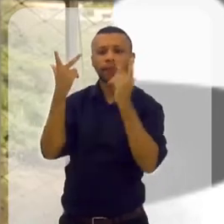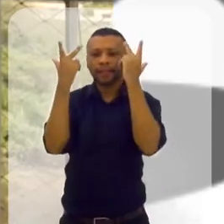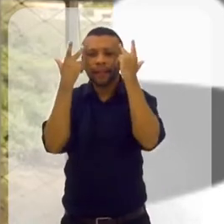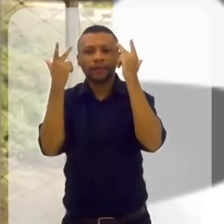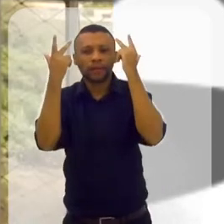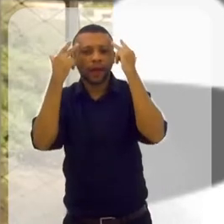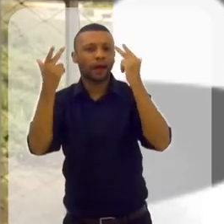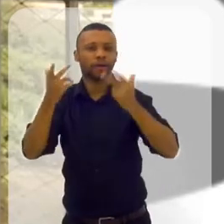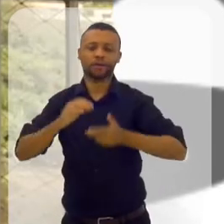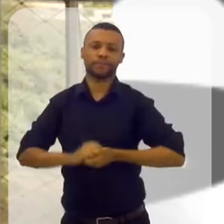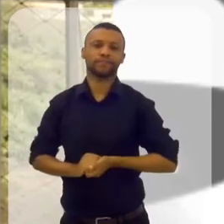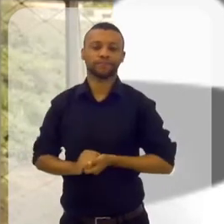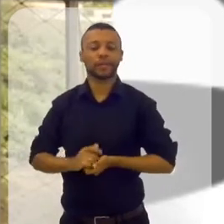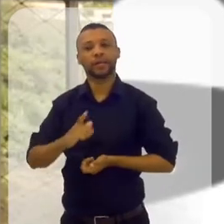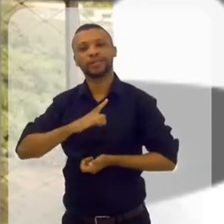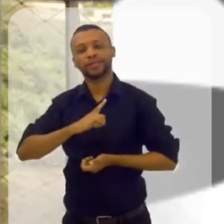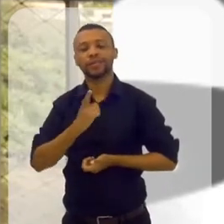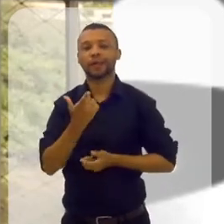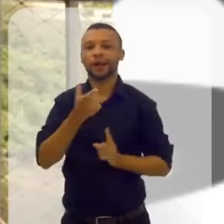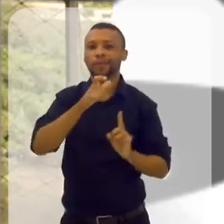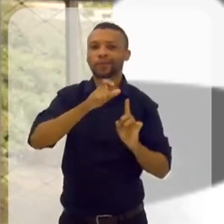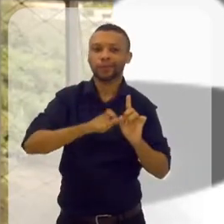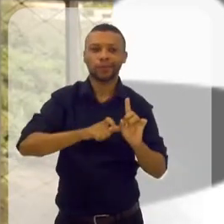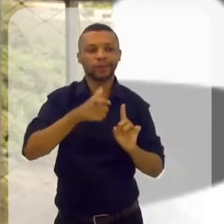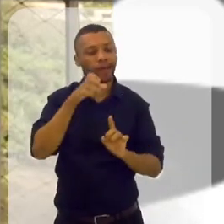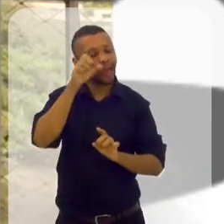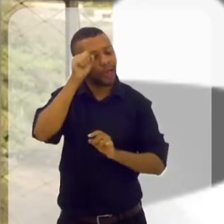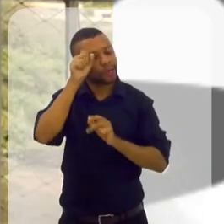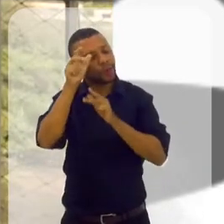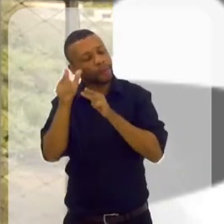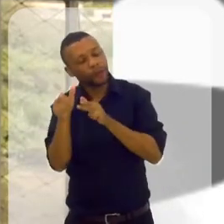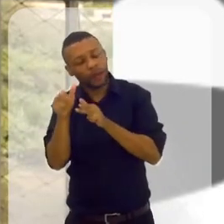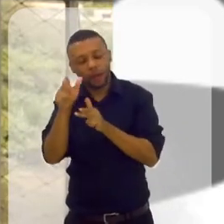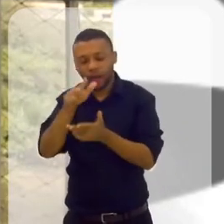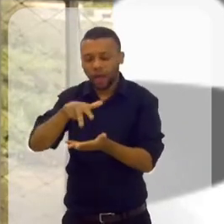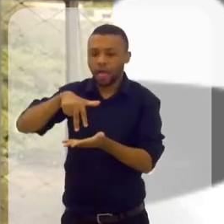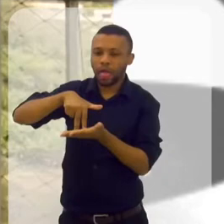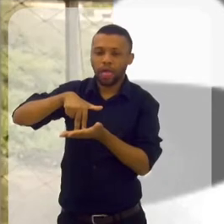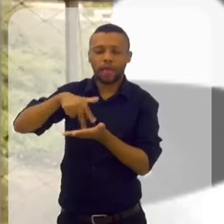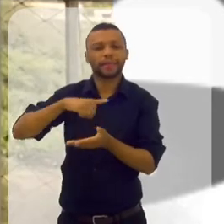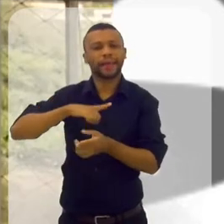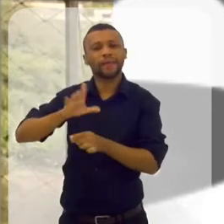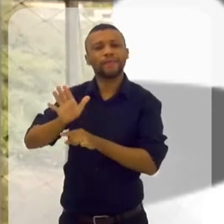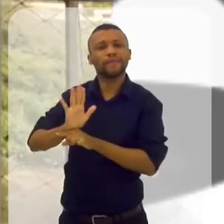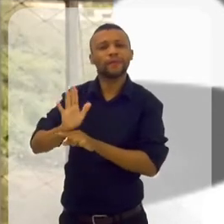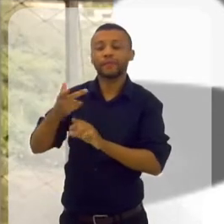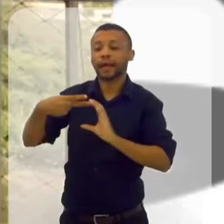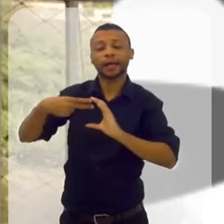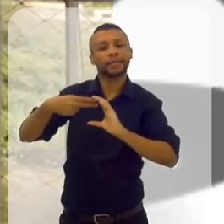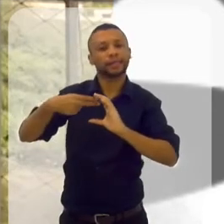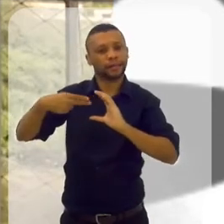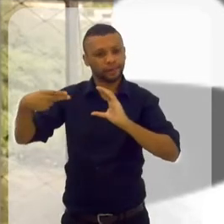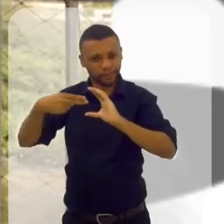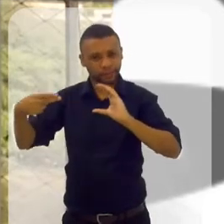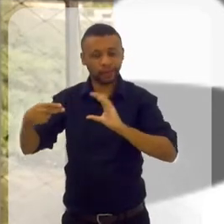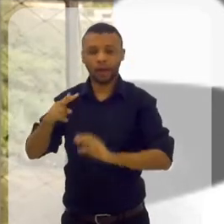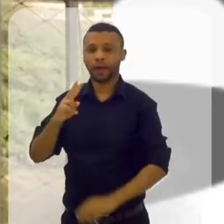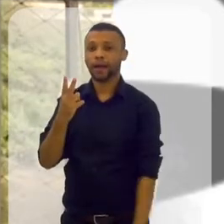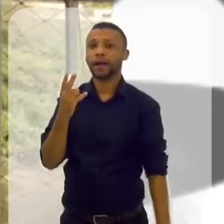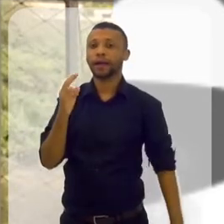lá o pica-pau que ficava sonâmbulo. Tem alguns filmes, tem um filme na Netflix que é o Hipnotic, que mostra que